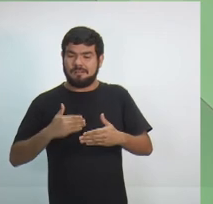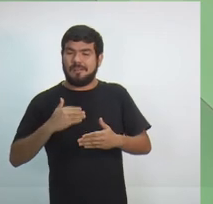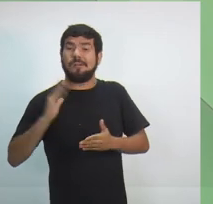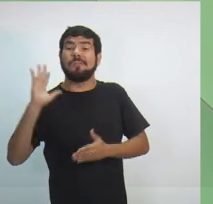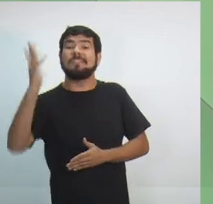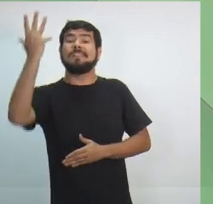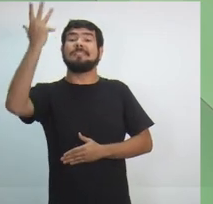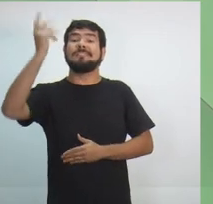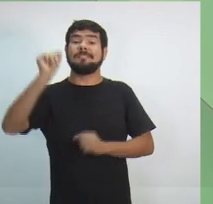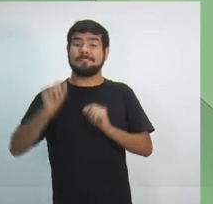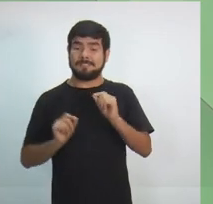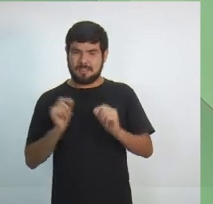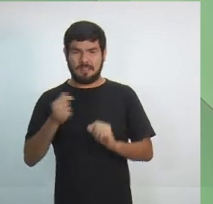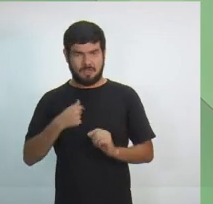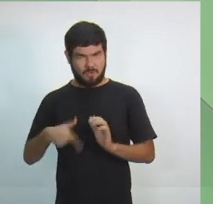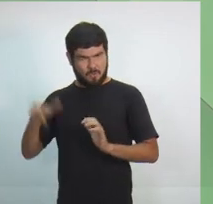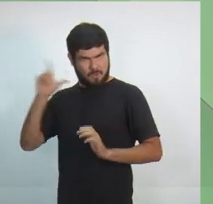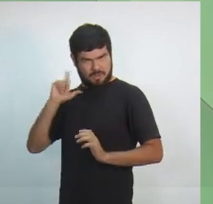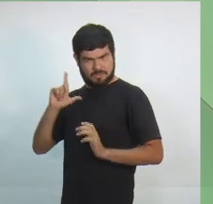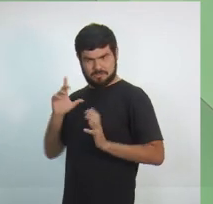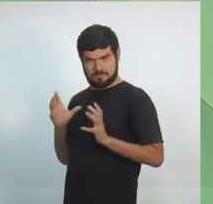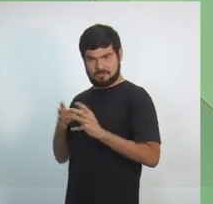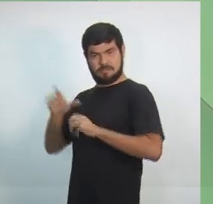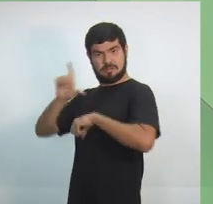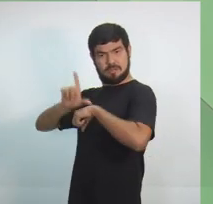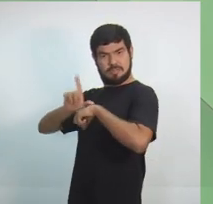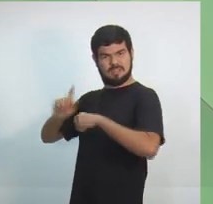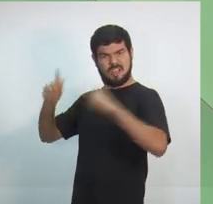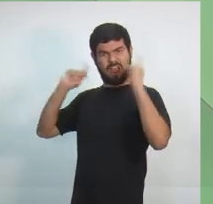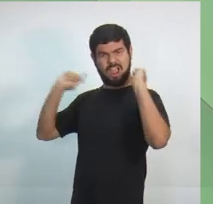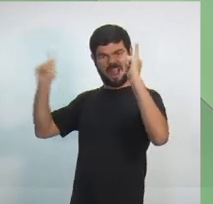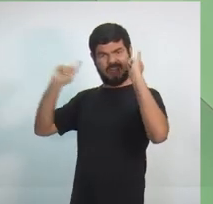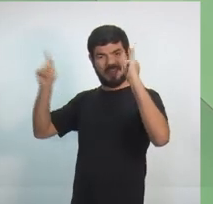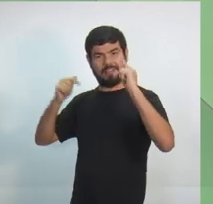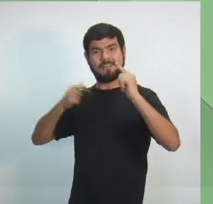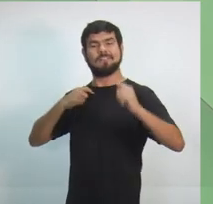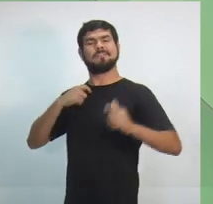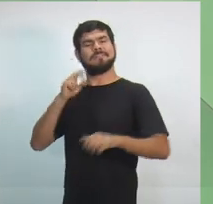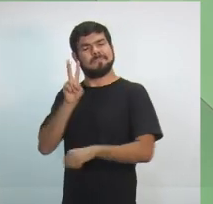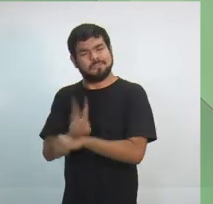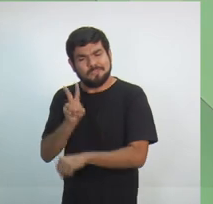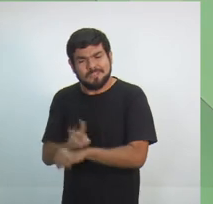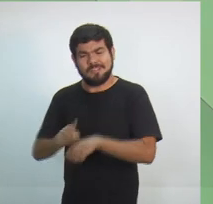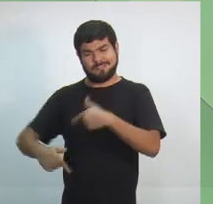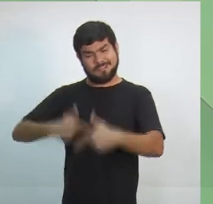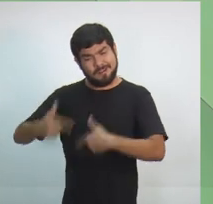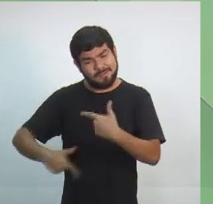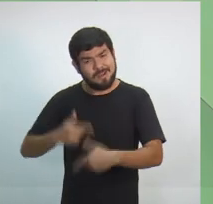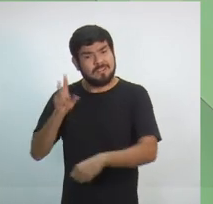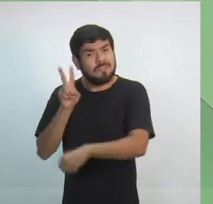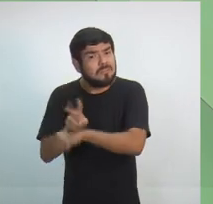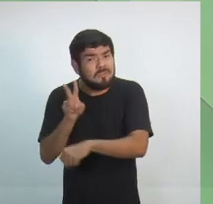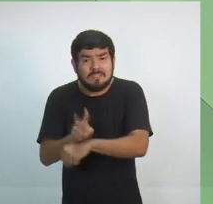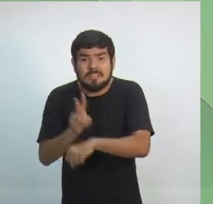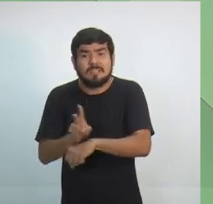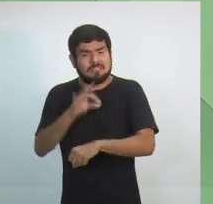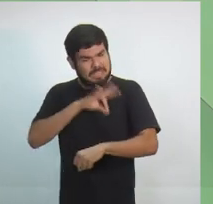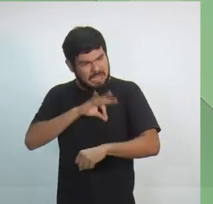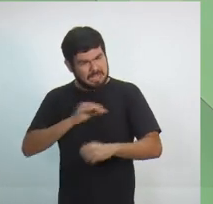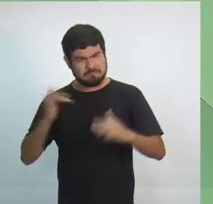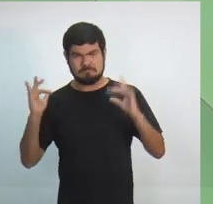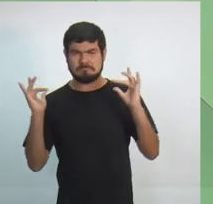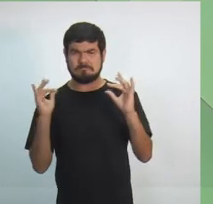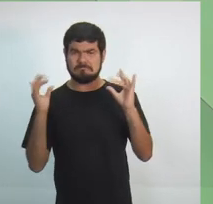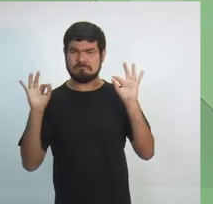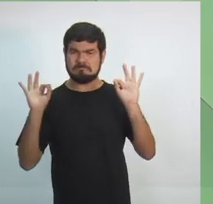Como dirigente sindical, eu sempre zelei por geração de emprego, manutenção de emprego, condições dignas de salário, e